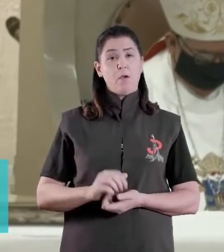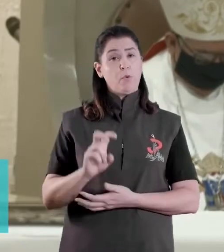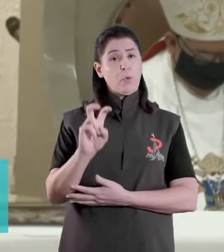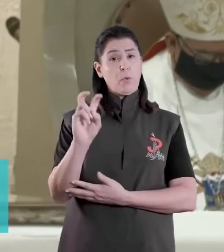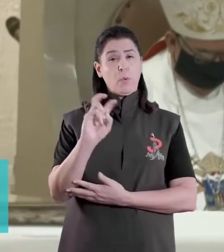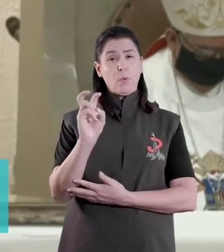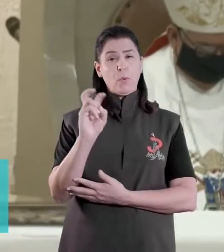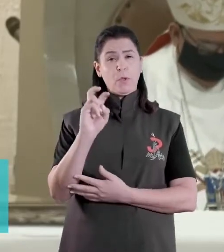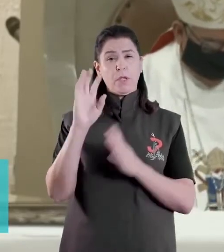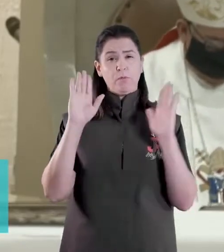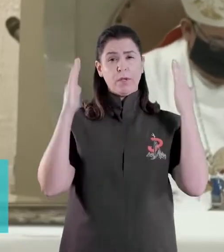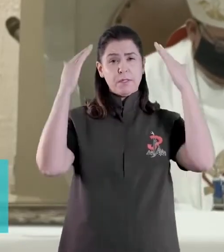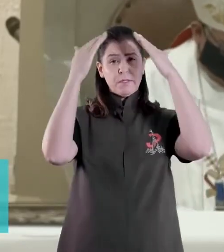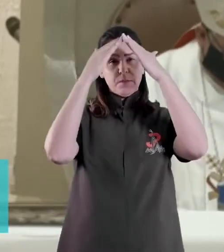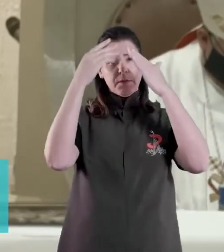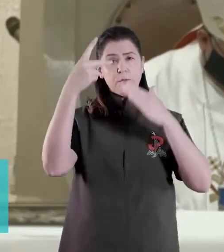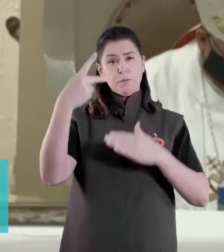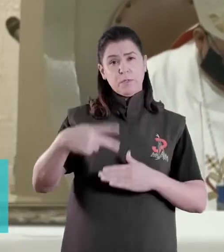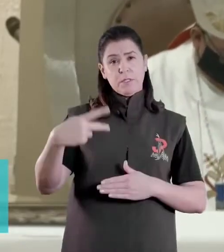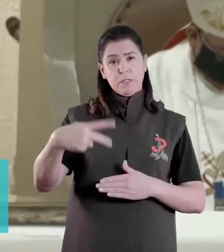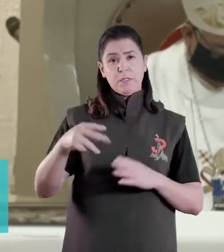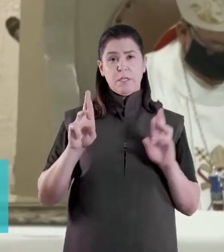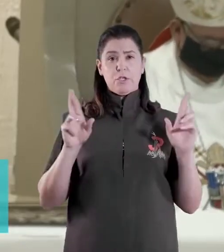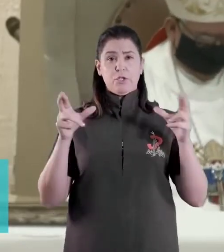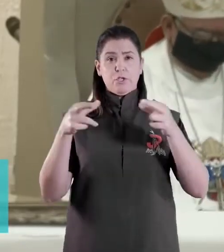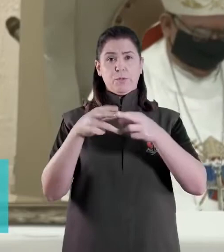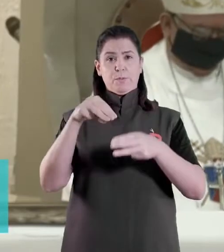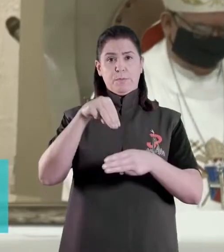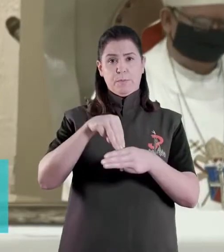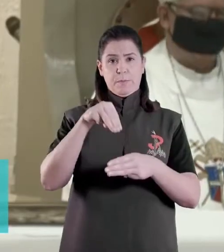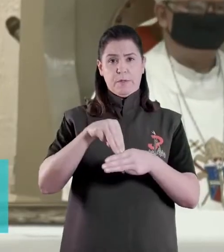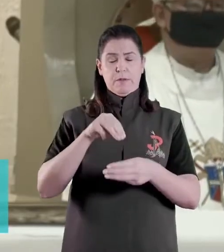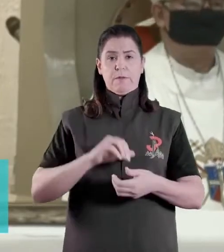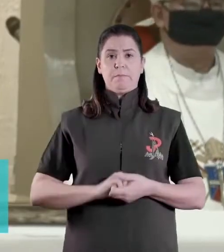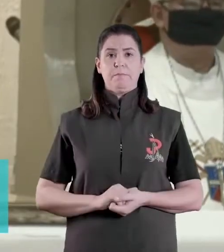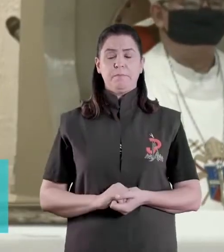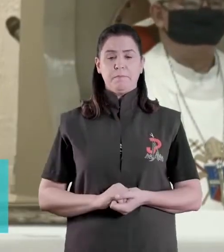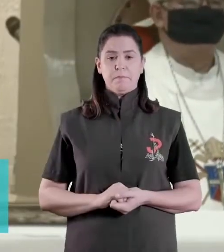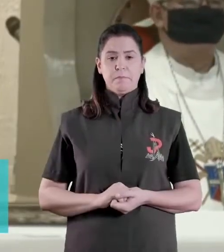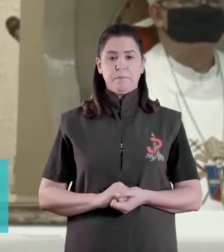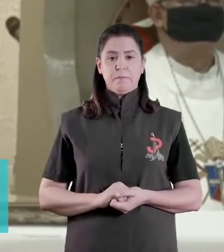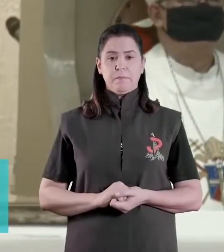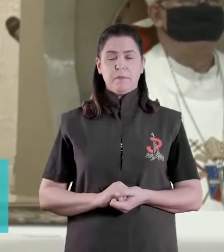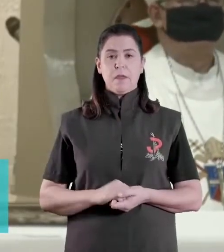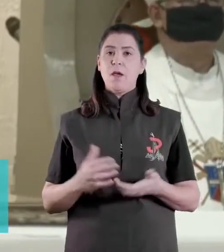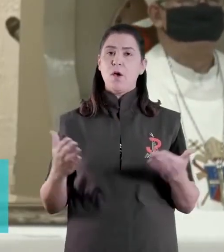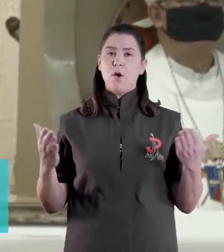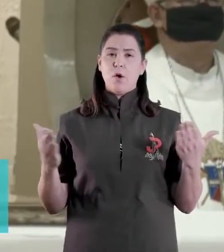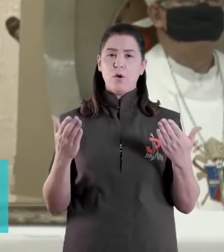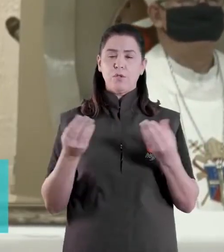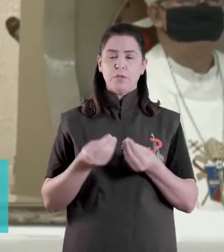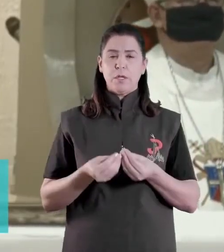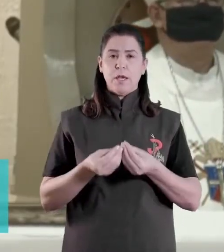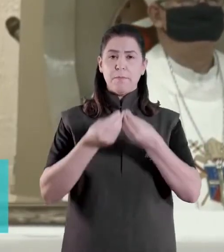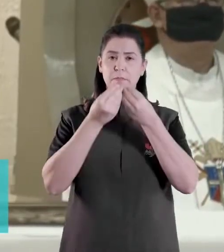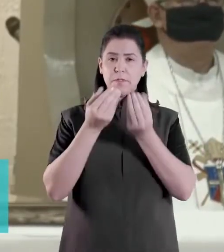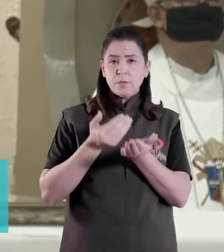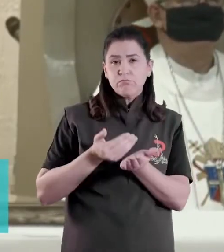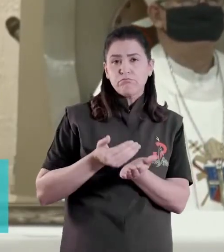Arcebispo Metropolitano de Maringá, Estado do Paraná. A cerimônia assim ocorreu.